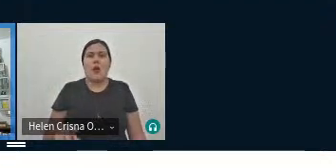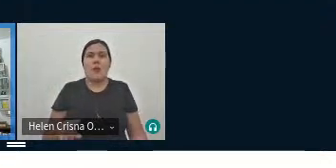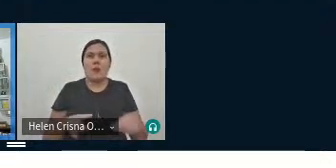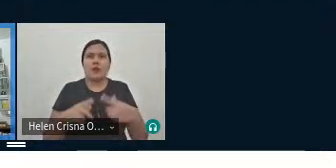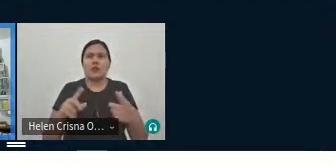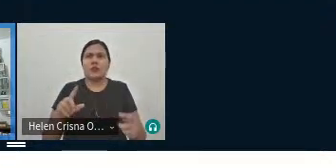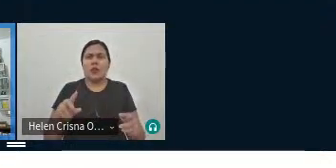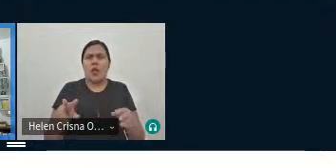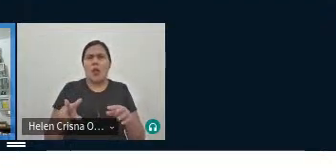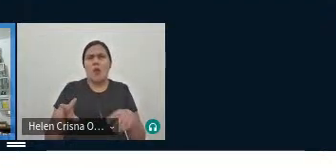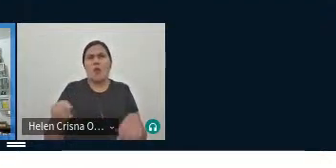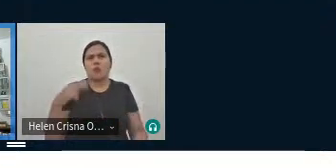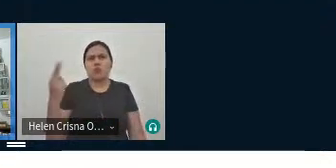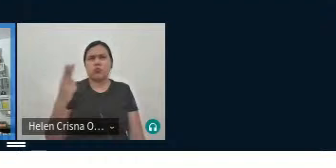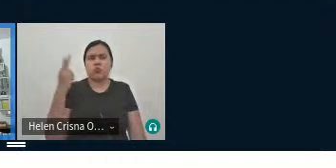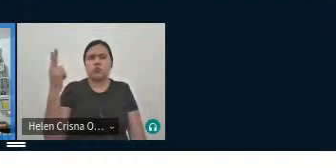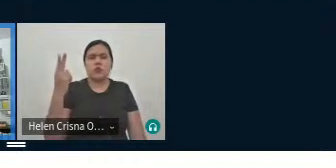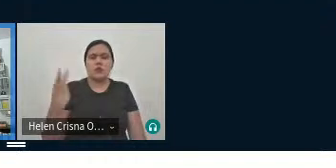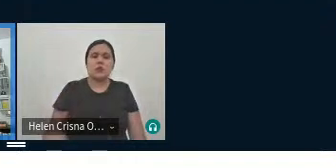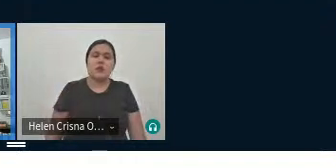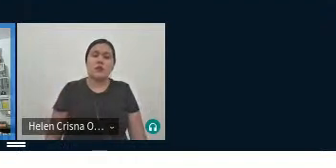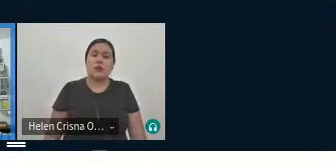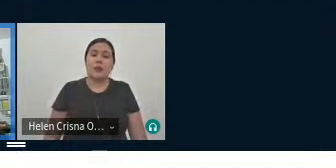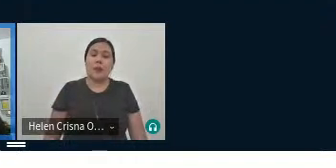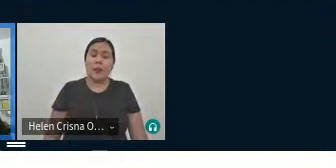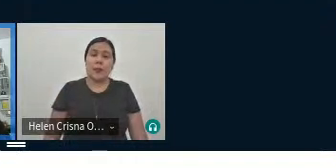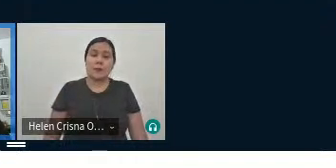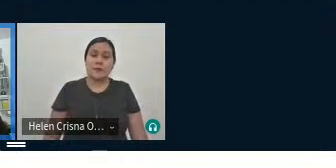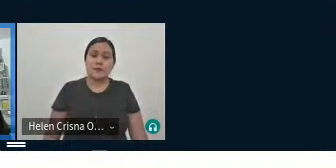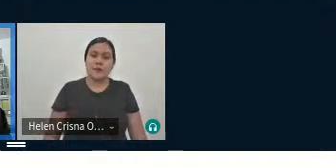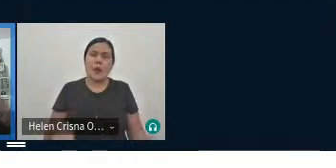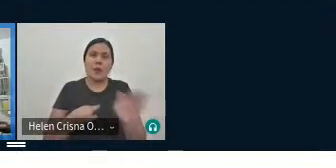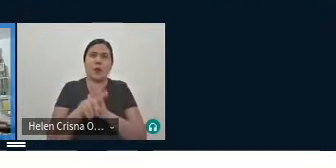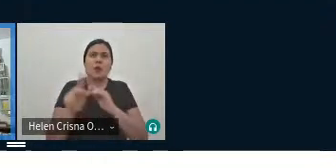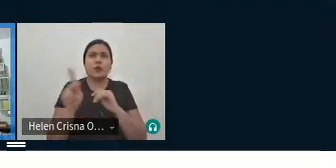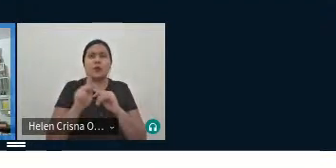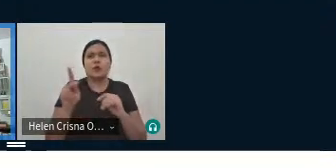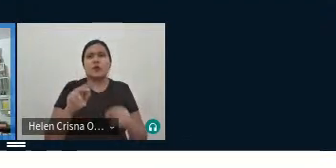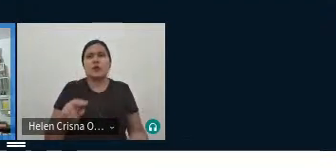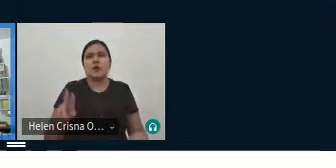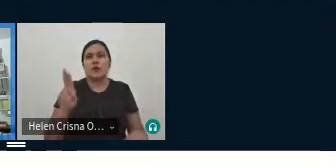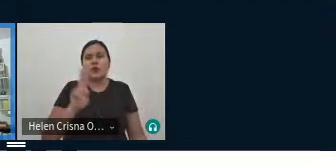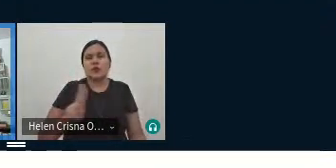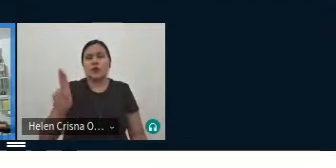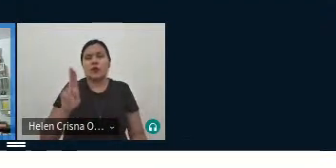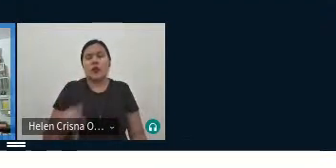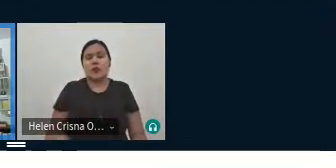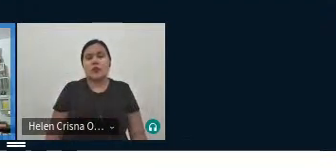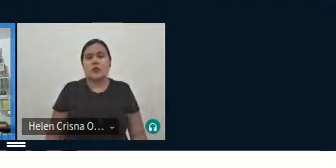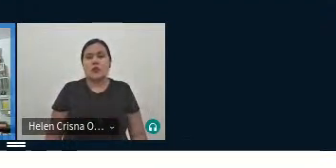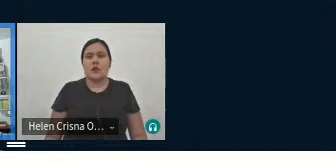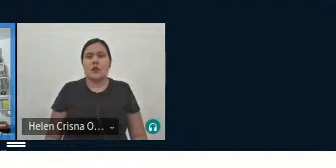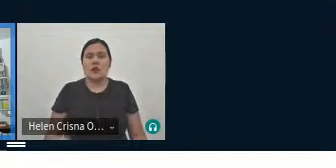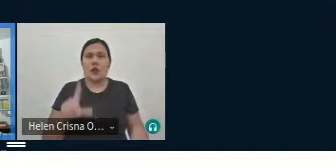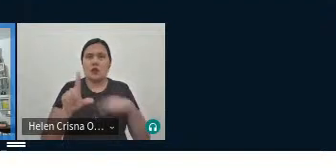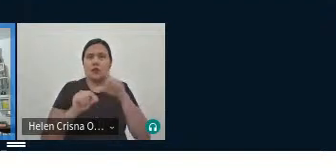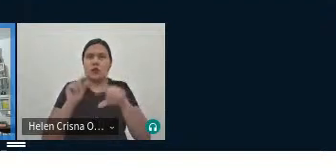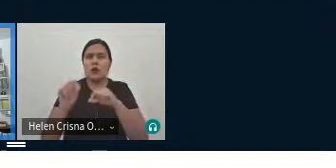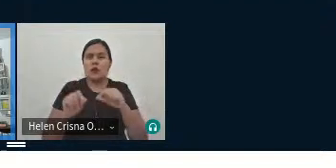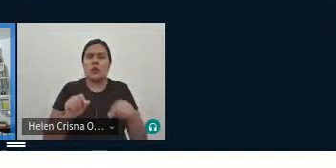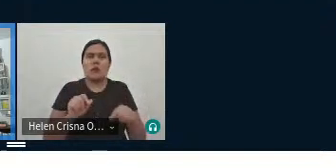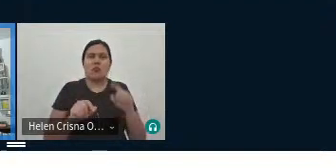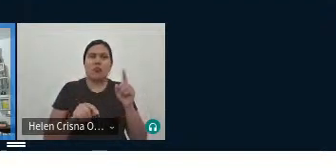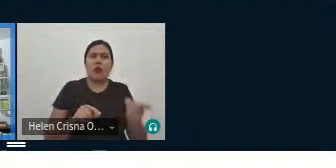perguntei lá para o professor Satoshi Udo lá da universidade, se eu escolher essa terminologia ou essa,